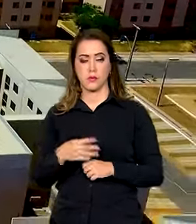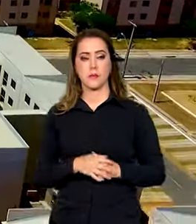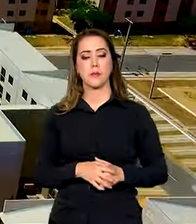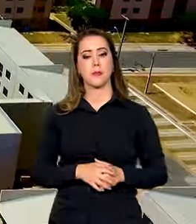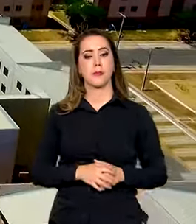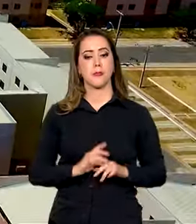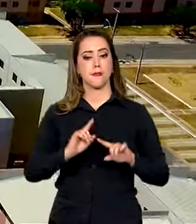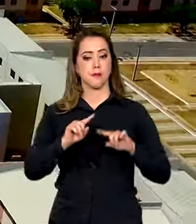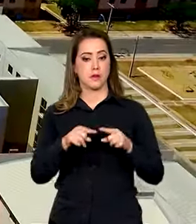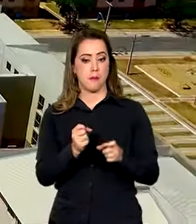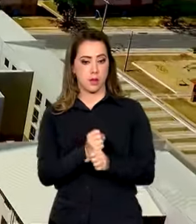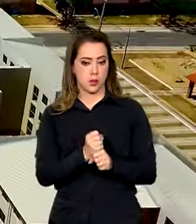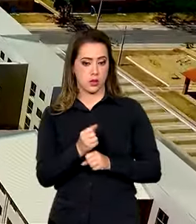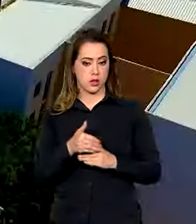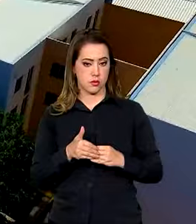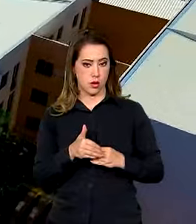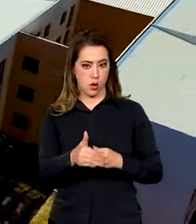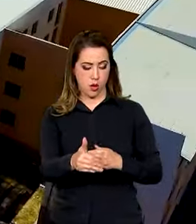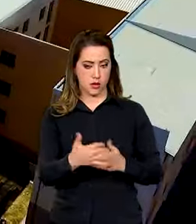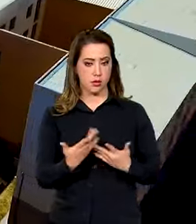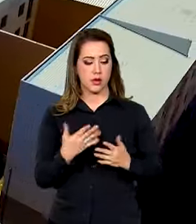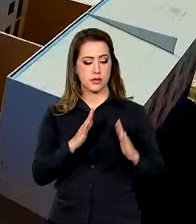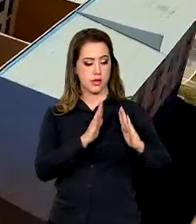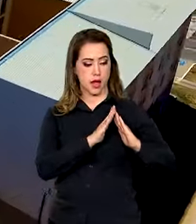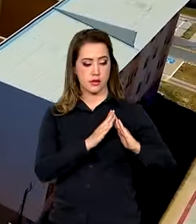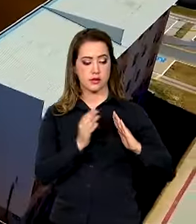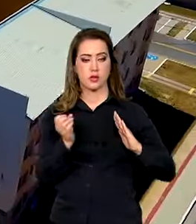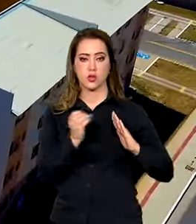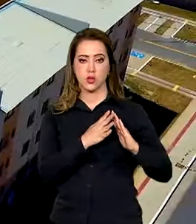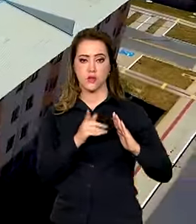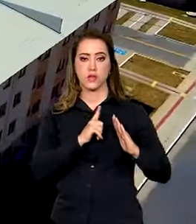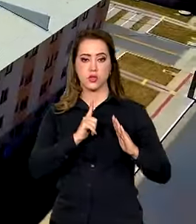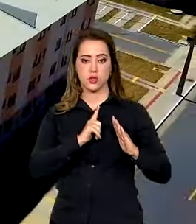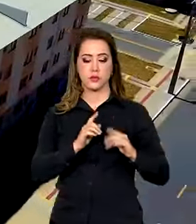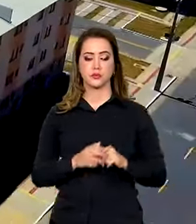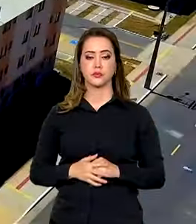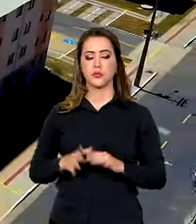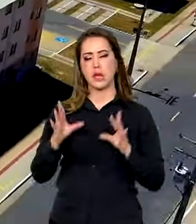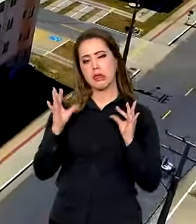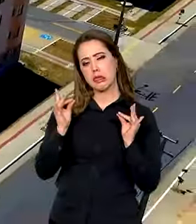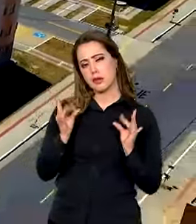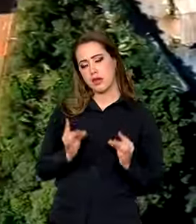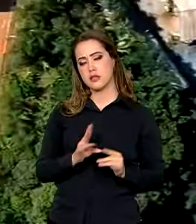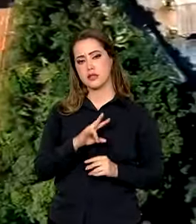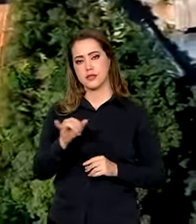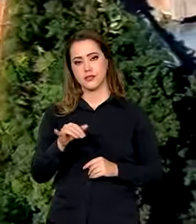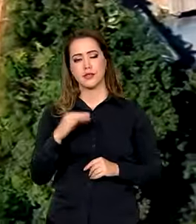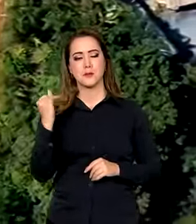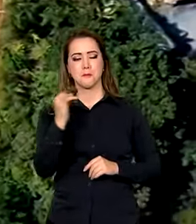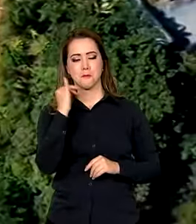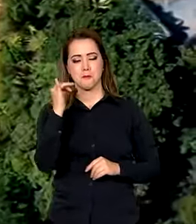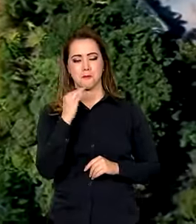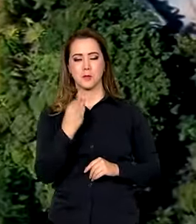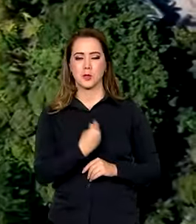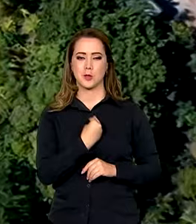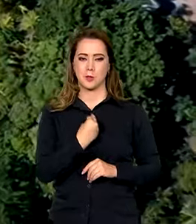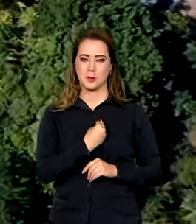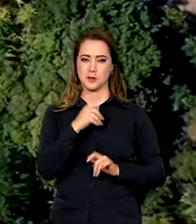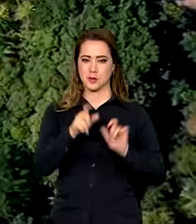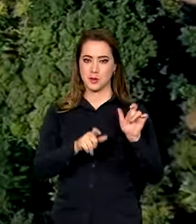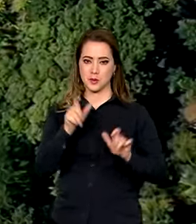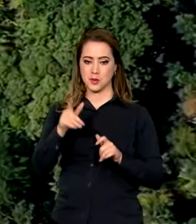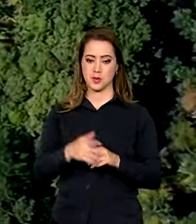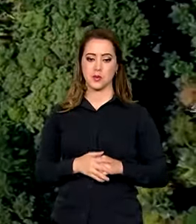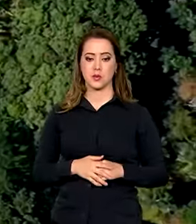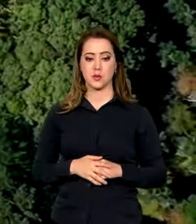2023, as moradias vieram com novidades, detalhes que vão fazer a diferença para as famílias.